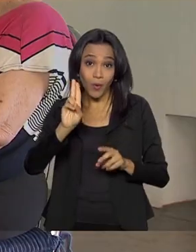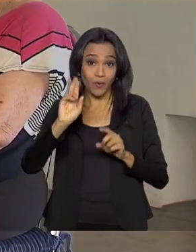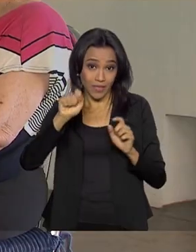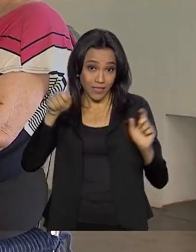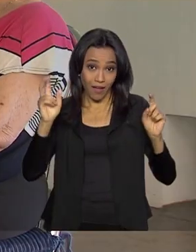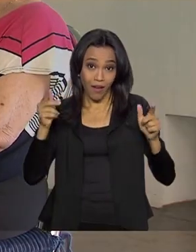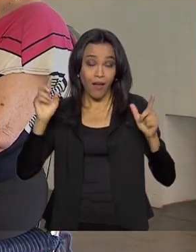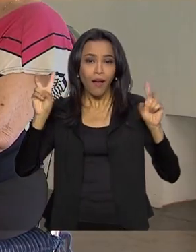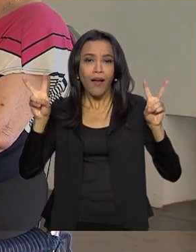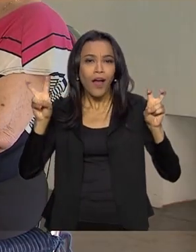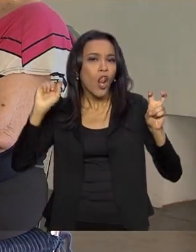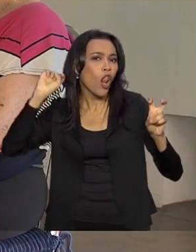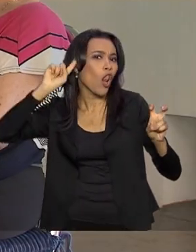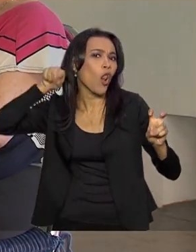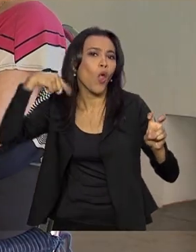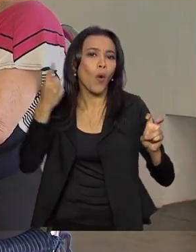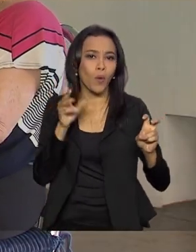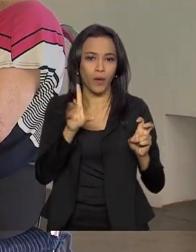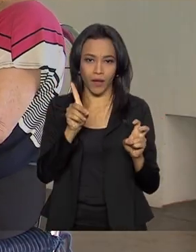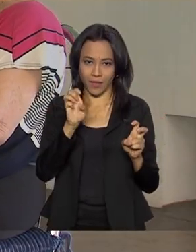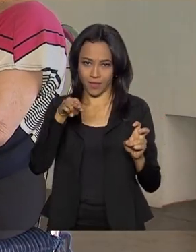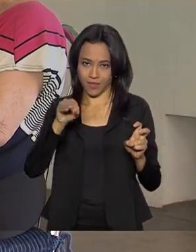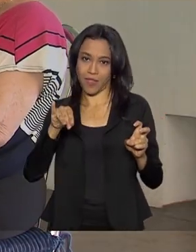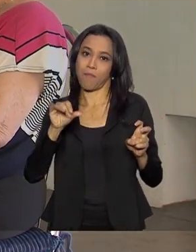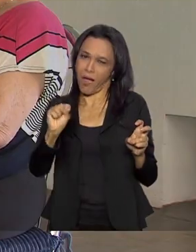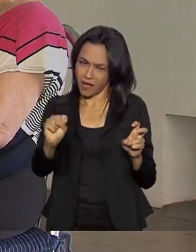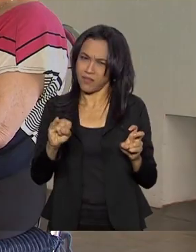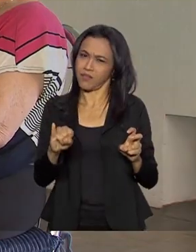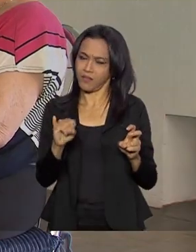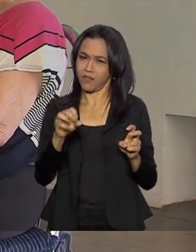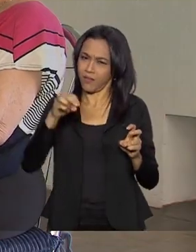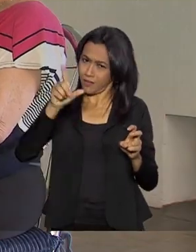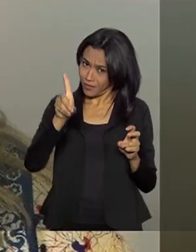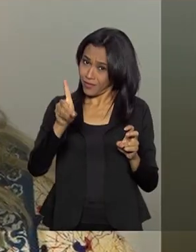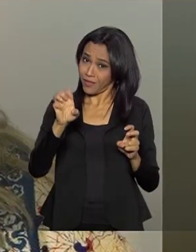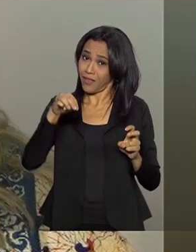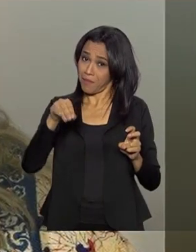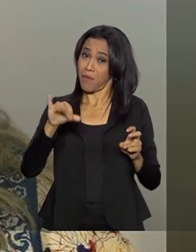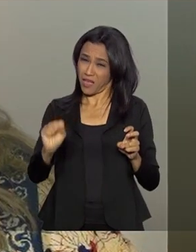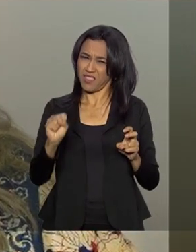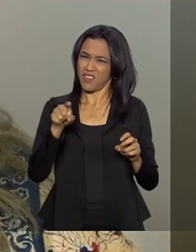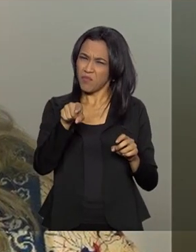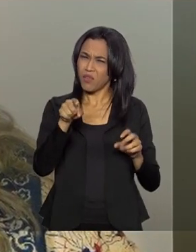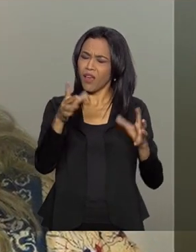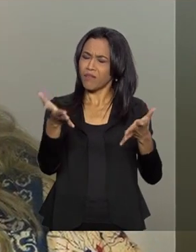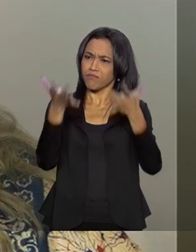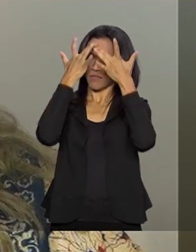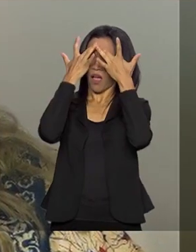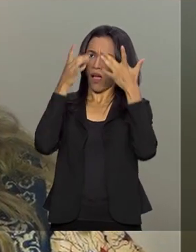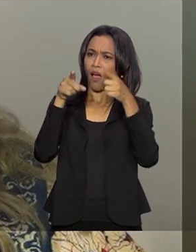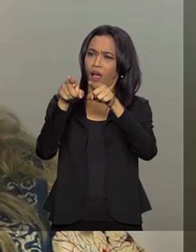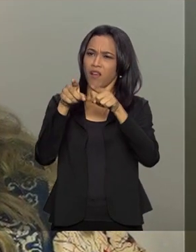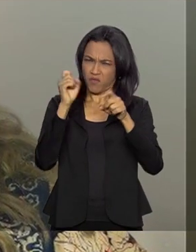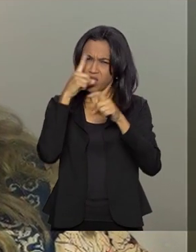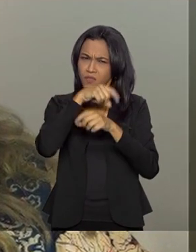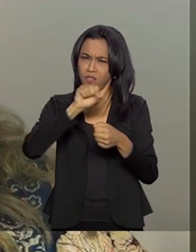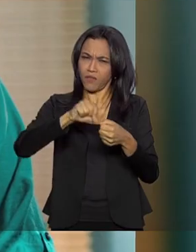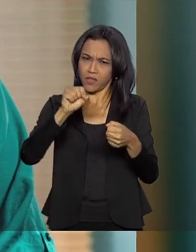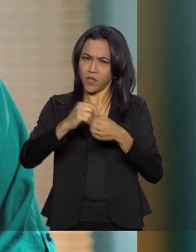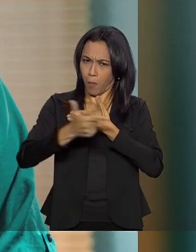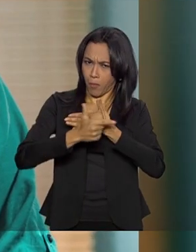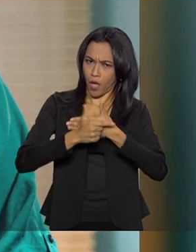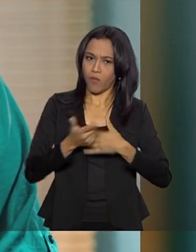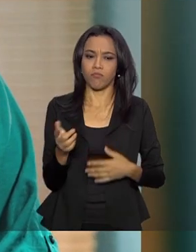Foi muito difícil fazer aquele personagem, porque ele remói com tanta coisa da vida da gente? Não, não foi difícil por causa